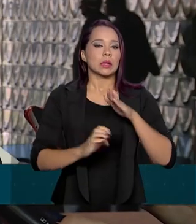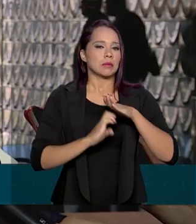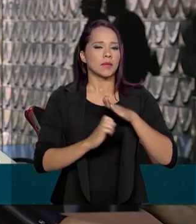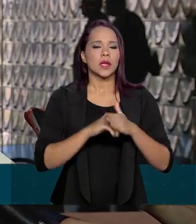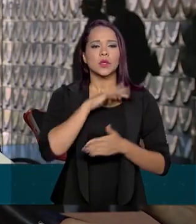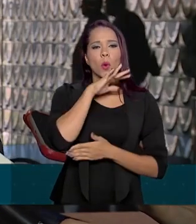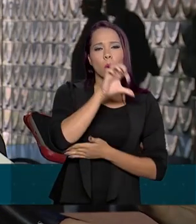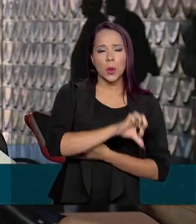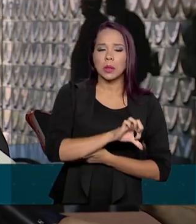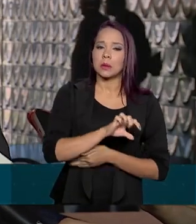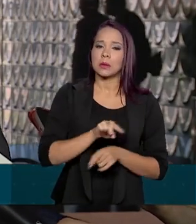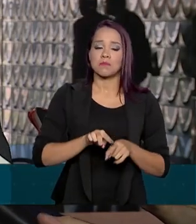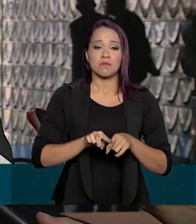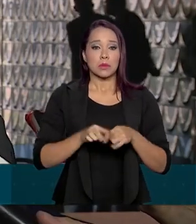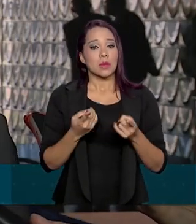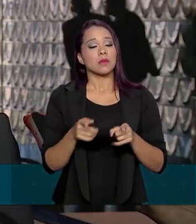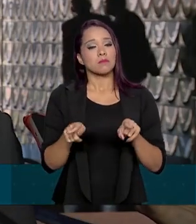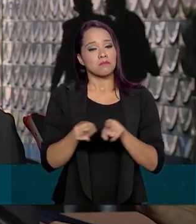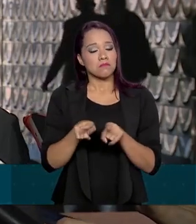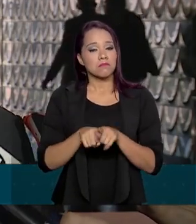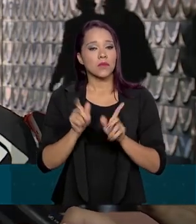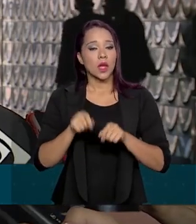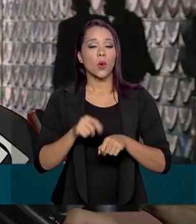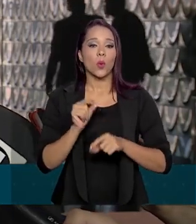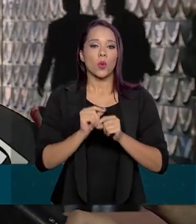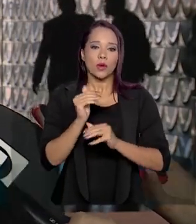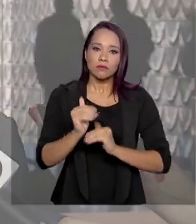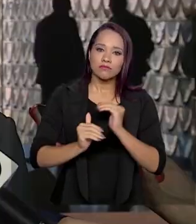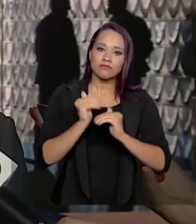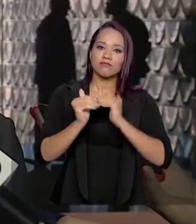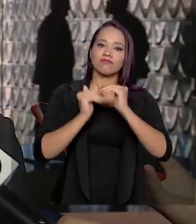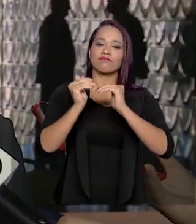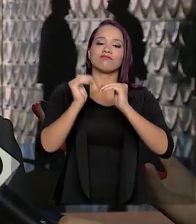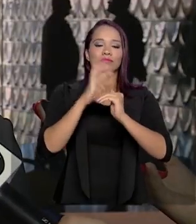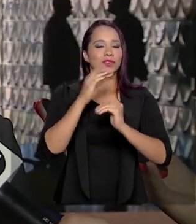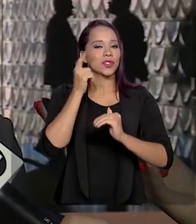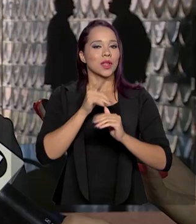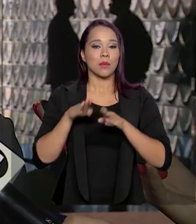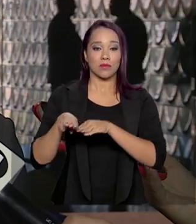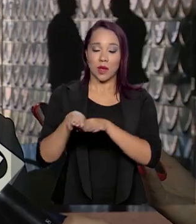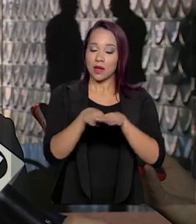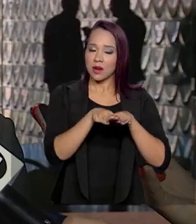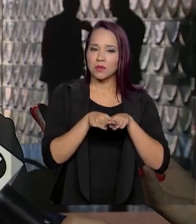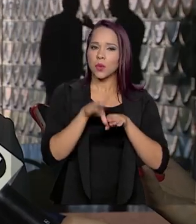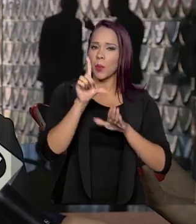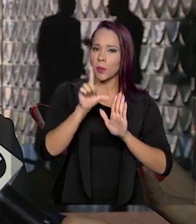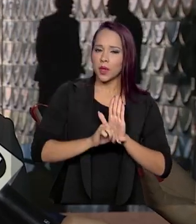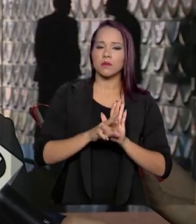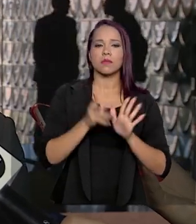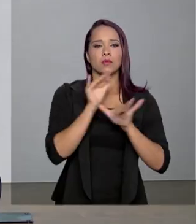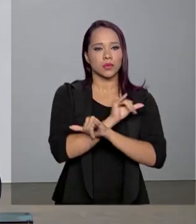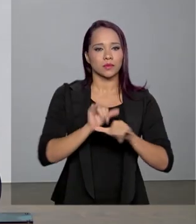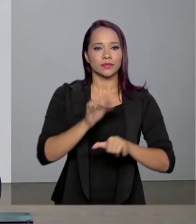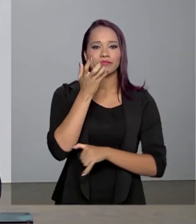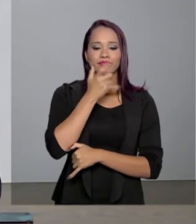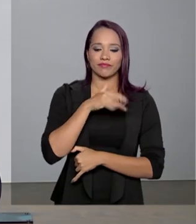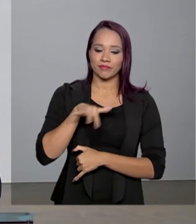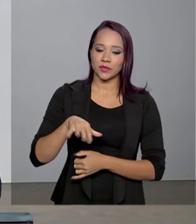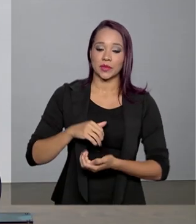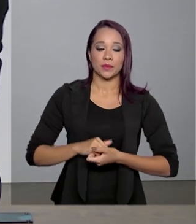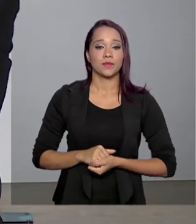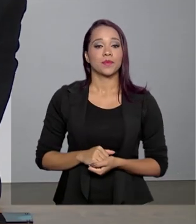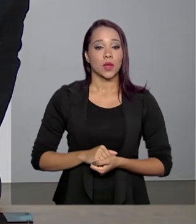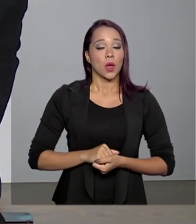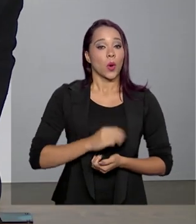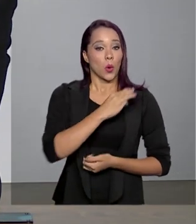ruins, enfim, mas também evoluir no sentido de estabelecer parâmetros mínimos à publicidade infantil. Segundo o